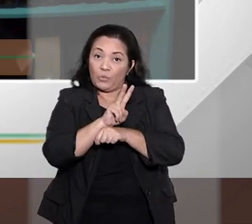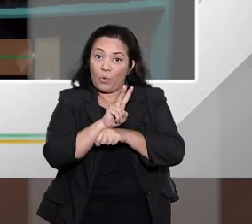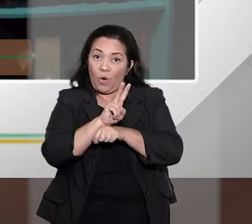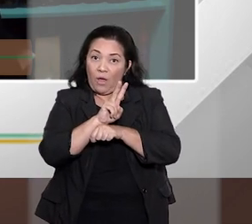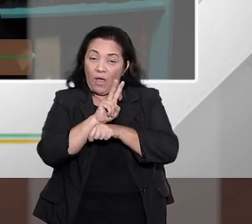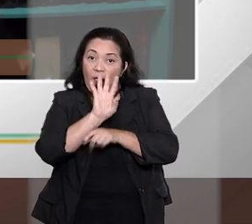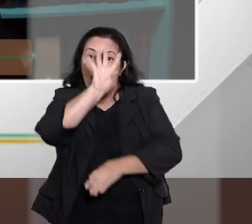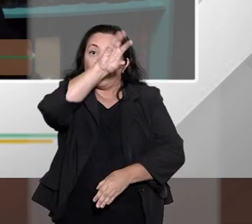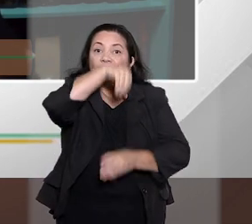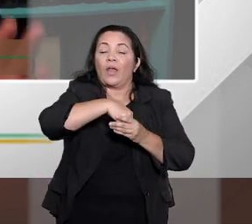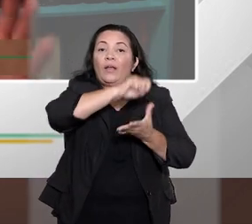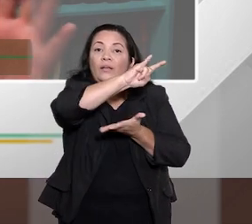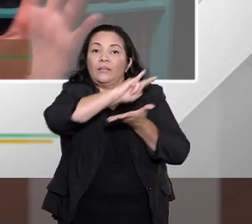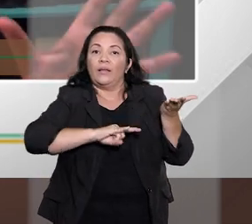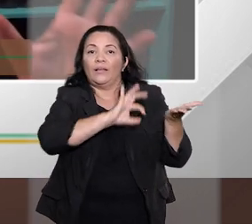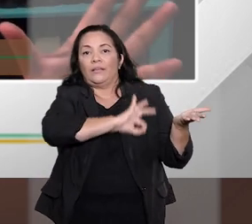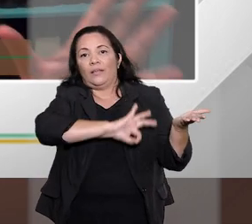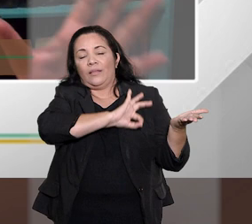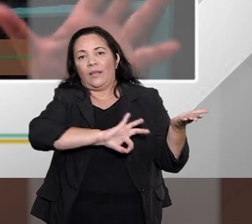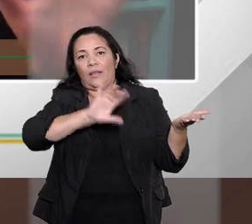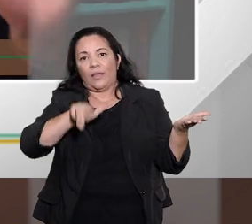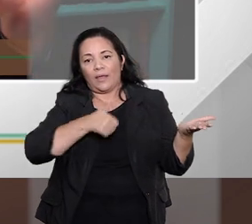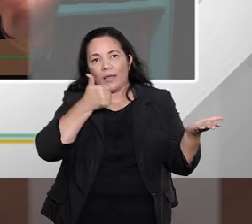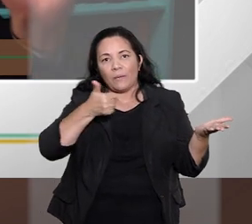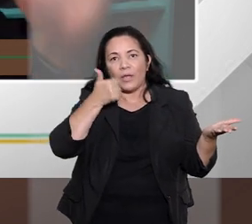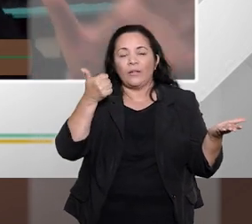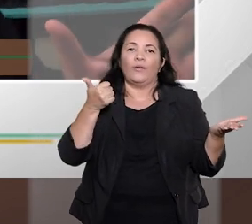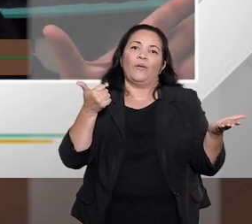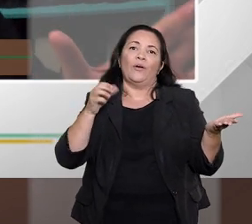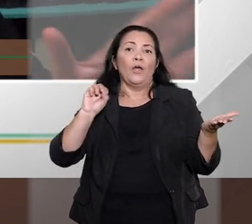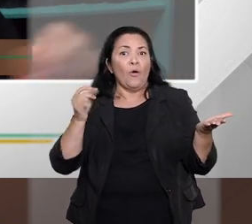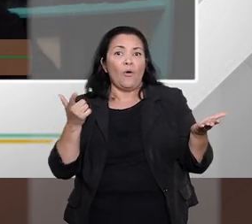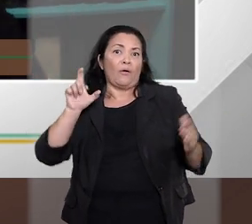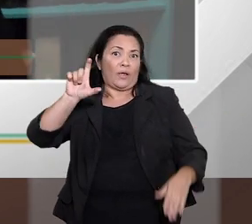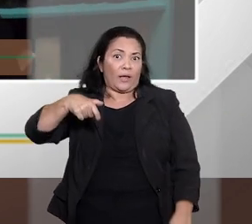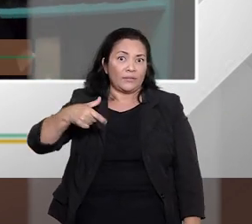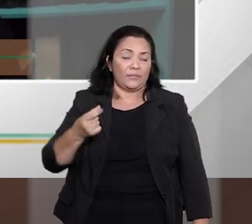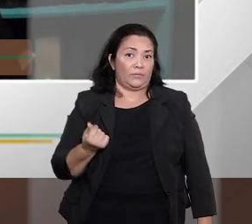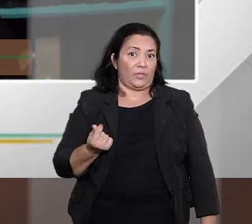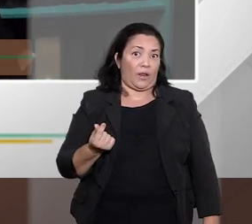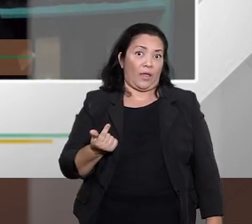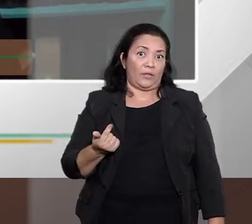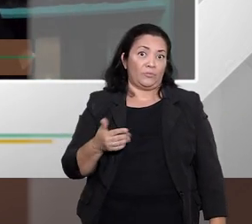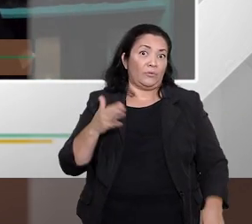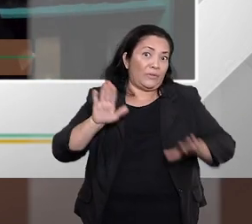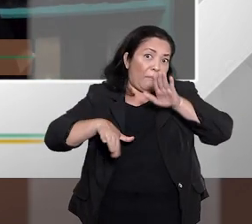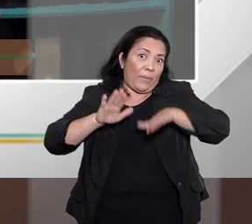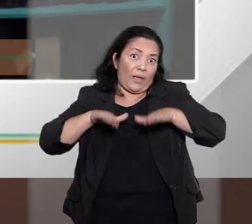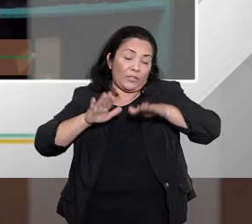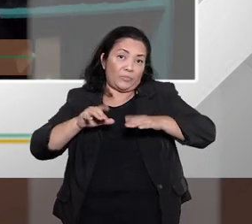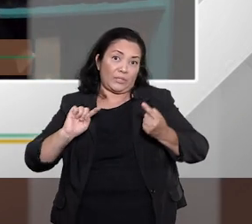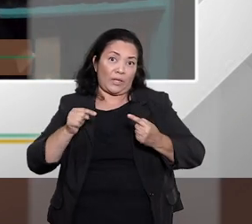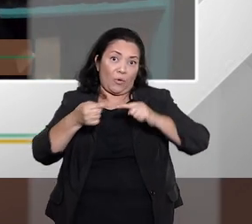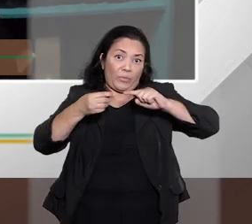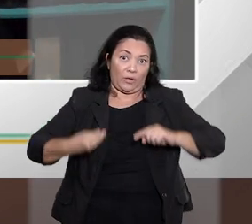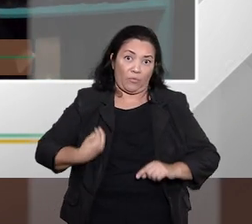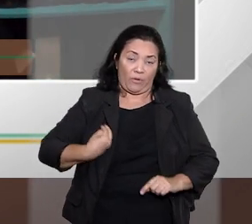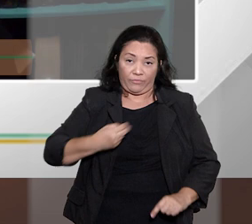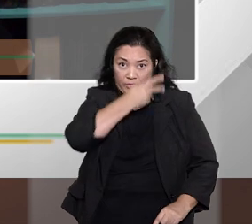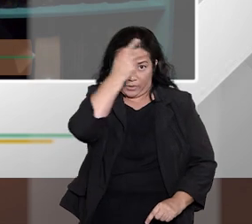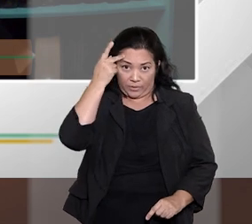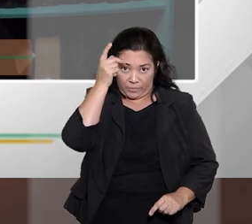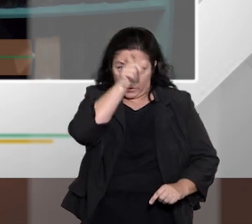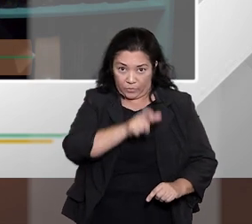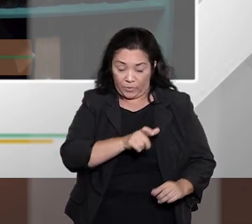crédito ou um cheque especial e ver qual é a melhor modalidade que se adequa ao próprio consumidor. E uma segunda noção